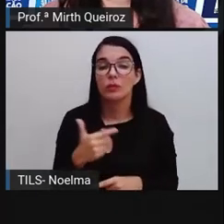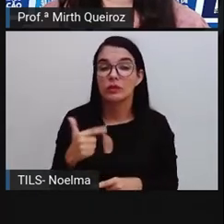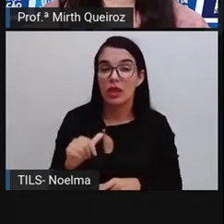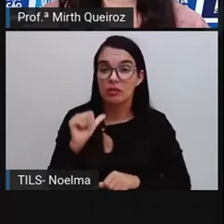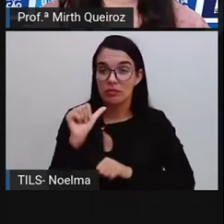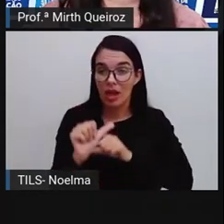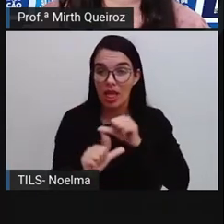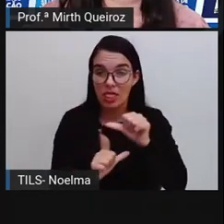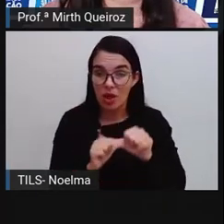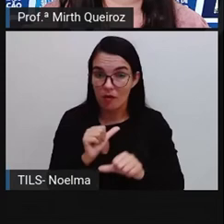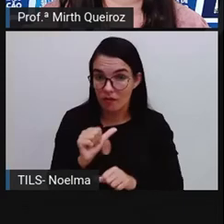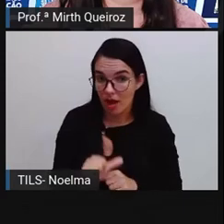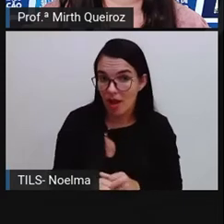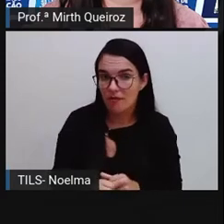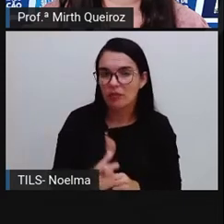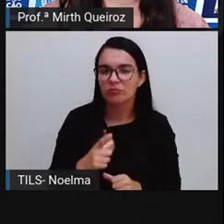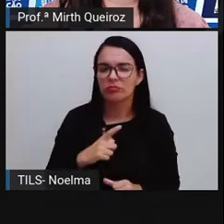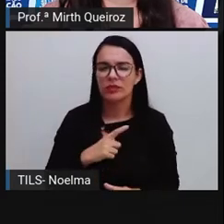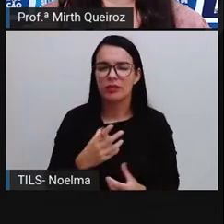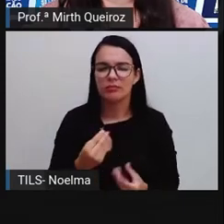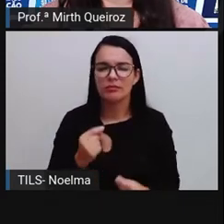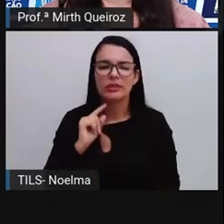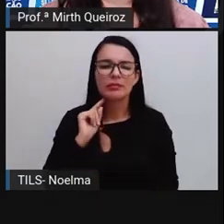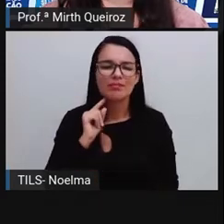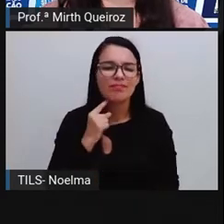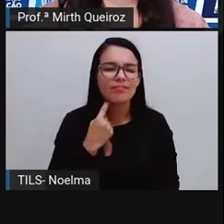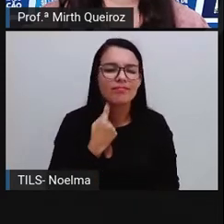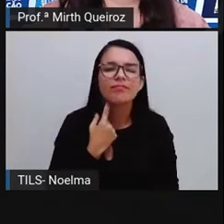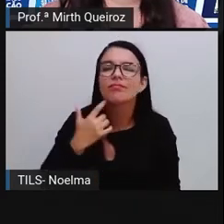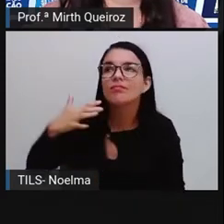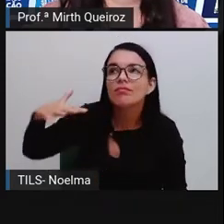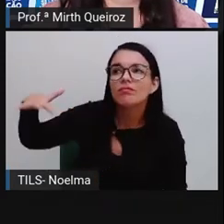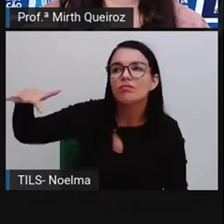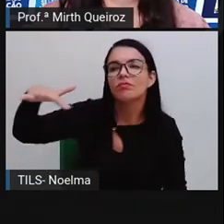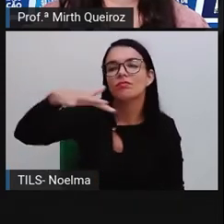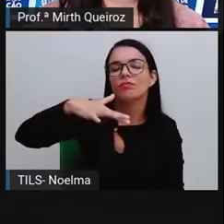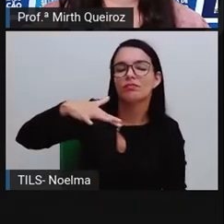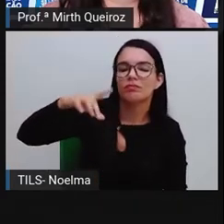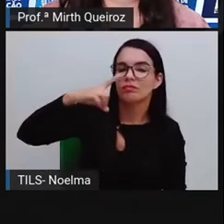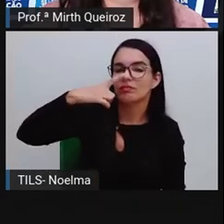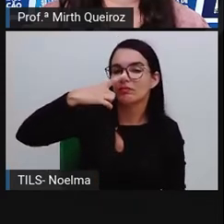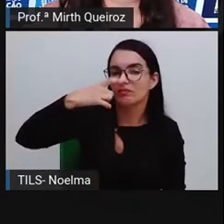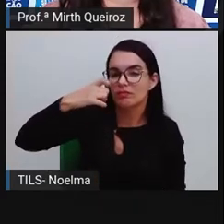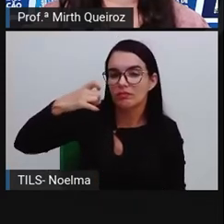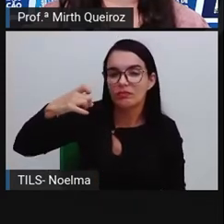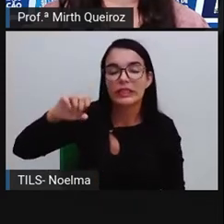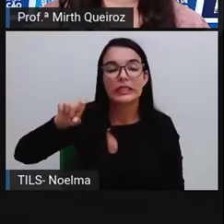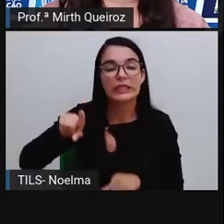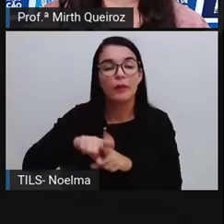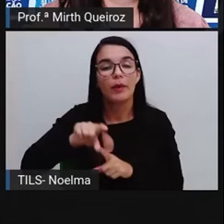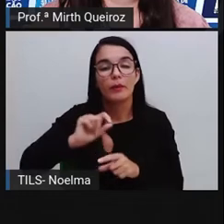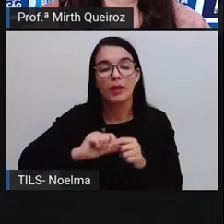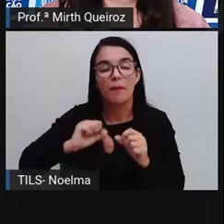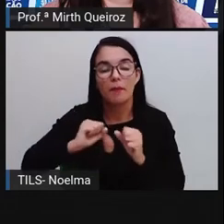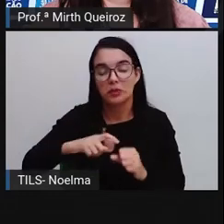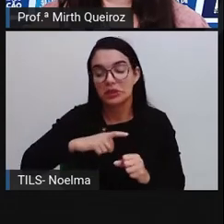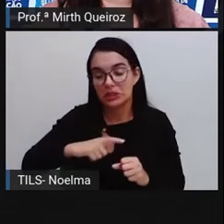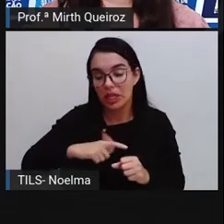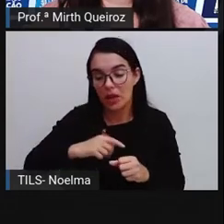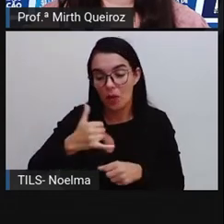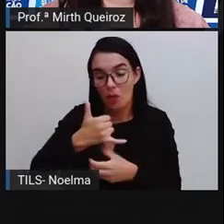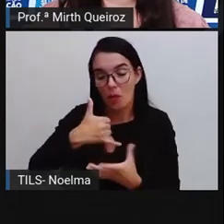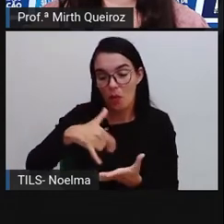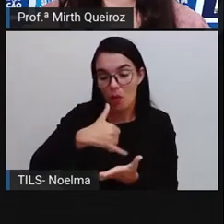Ele é extremamente poluente, então, pode ocorrer o derramamento de petróleo, principalmente nos ambientes aquáticos. Há